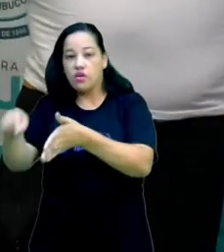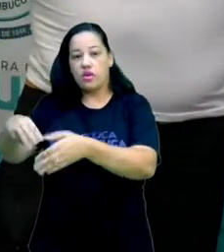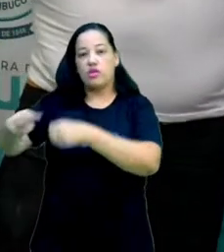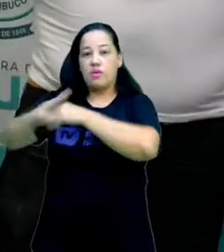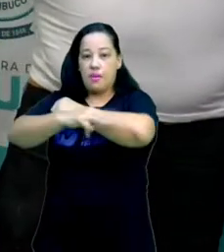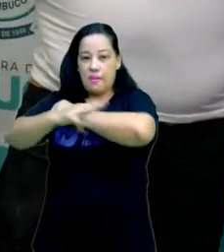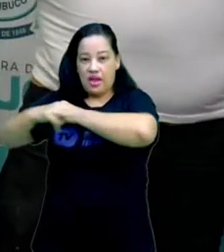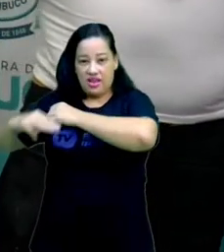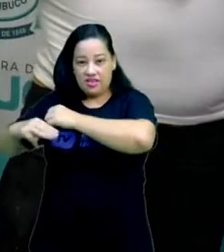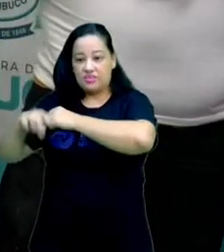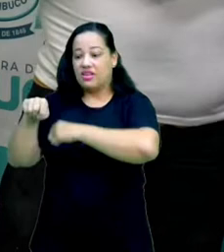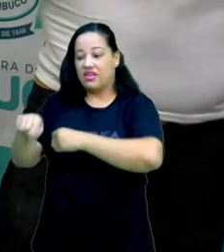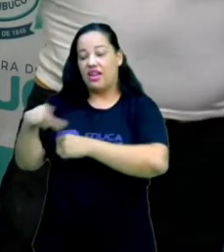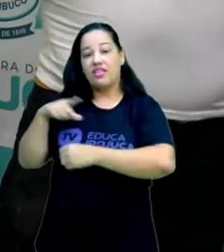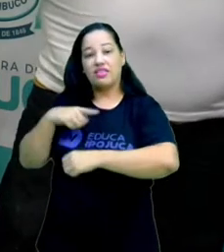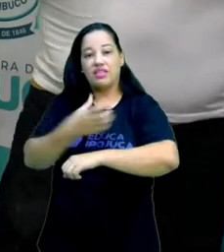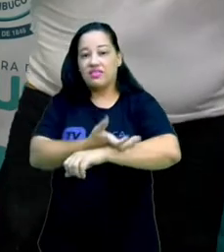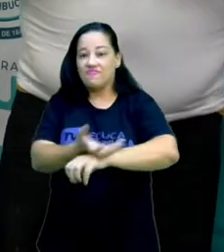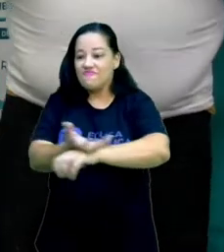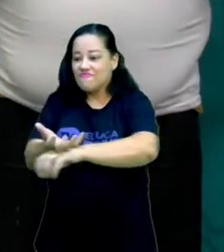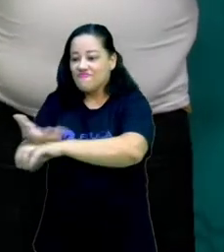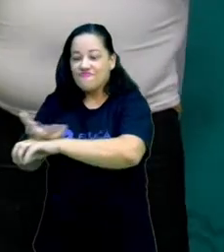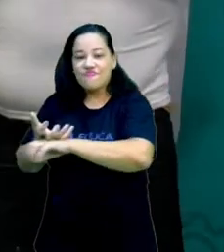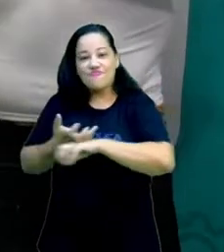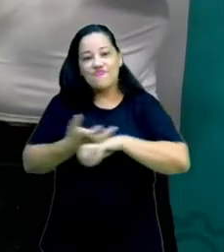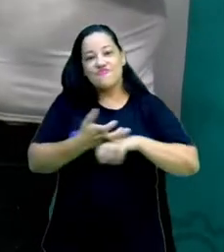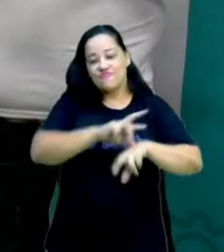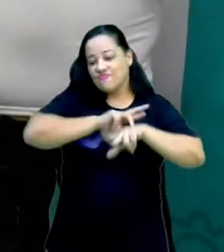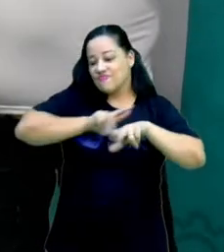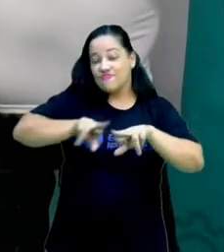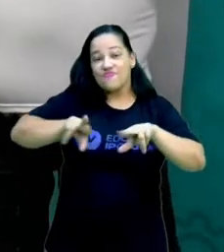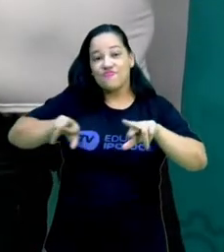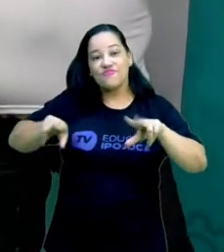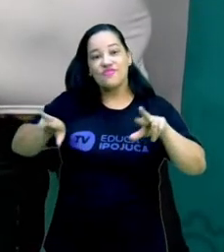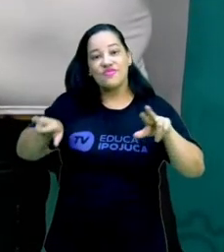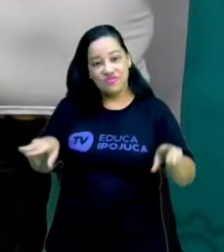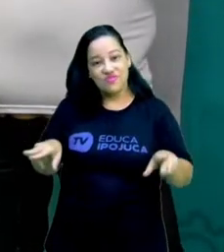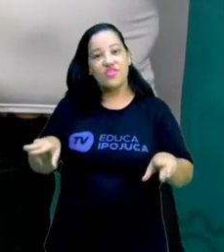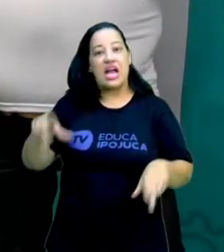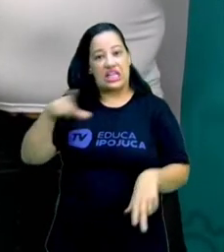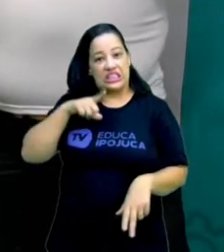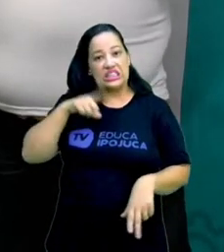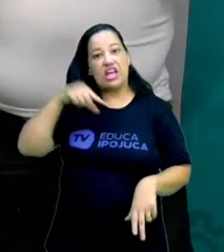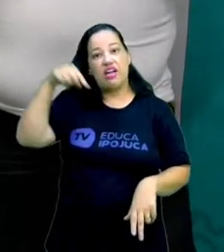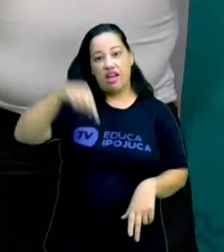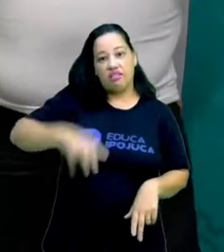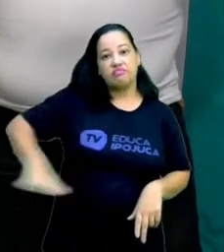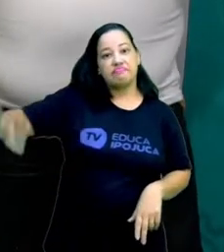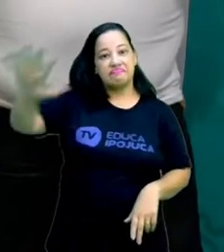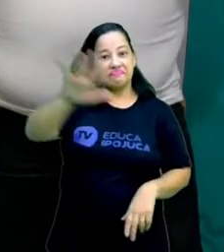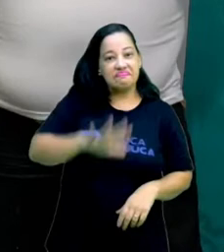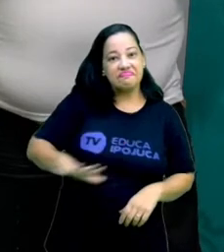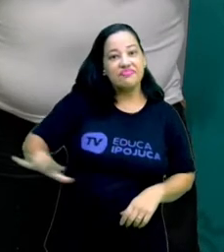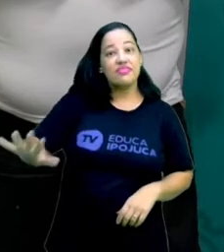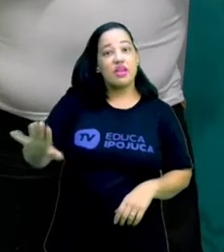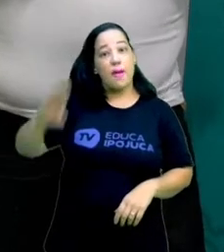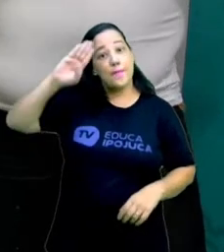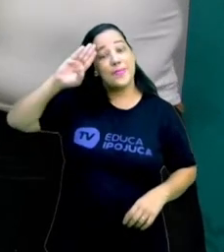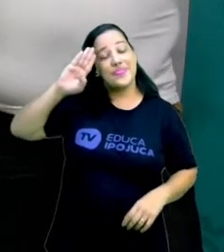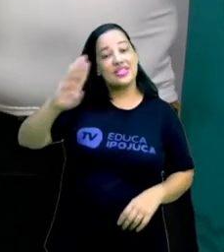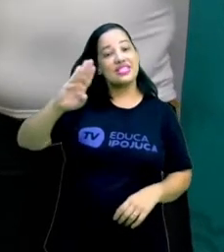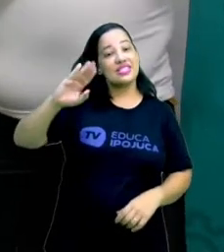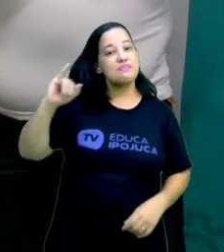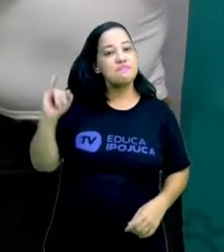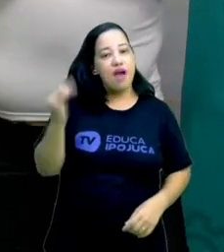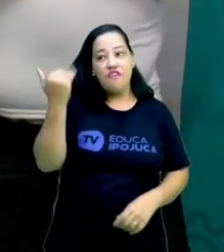funcionam como berçários de várias espécies que a gente tem aqui na nossa região. A principal delas